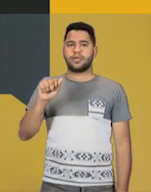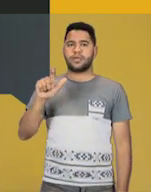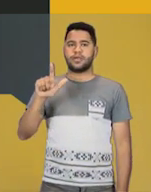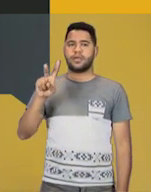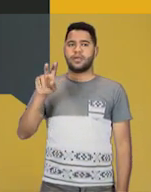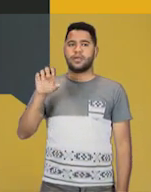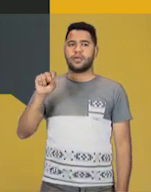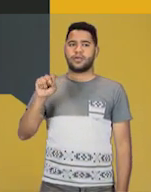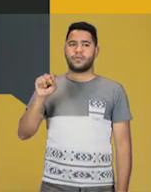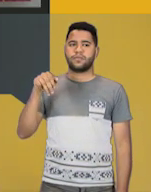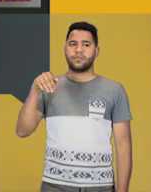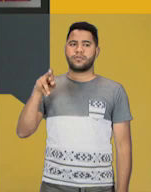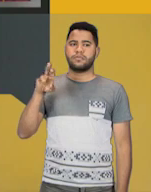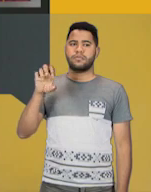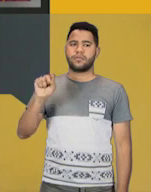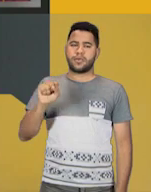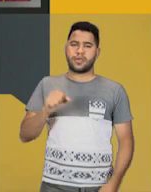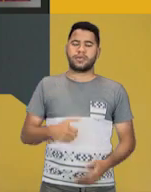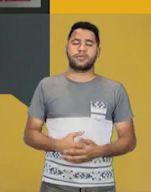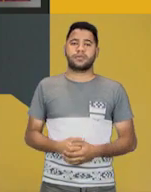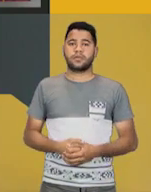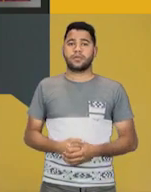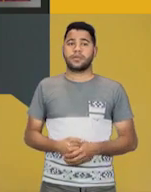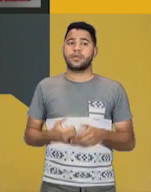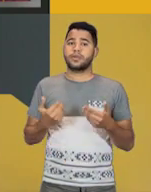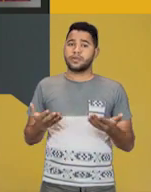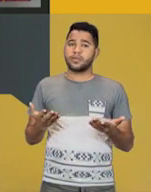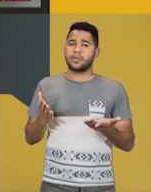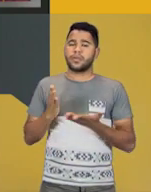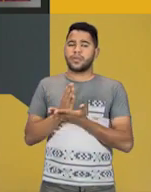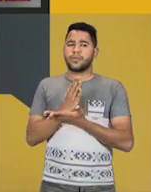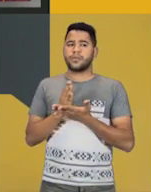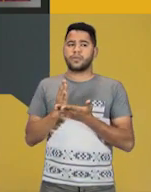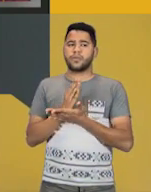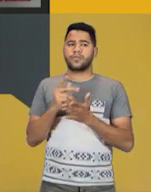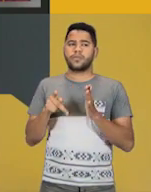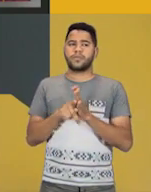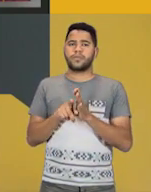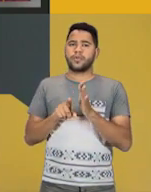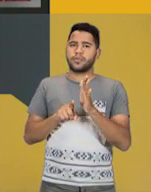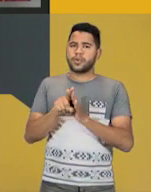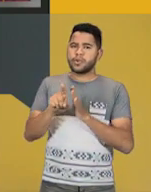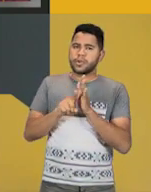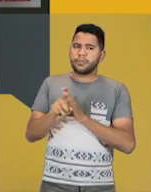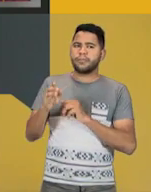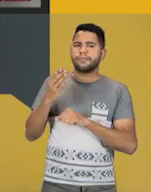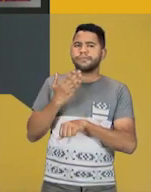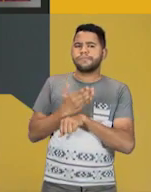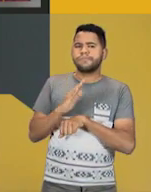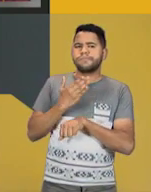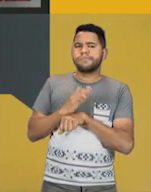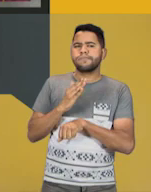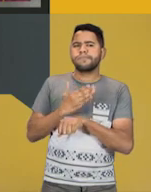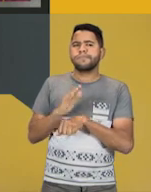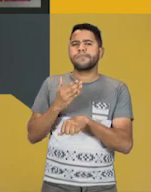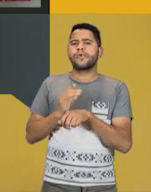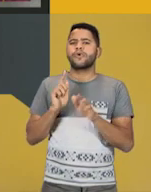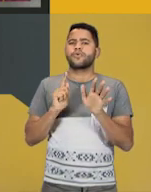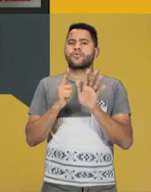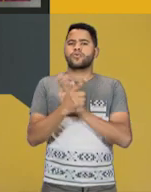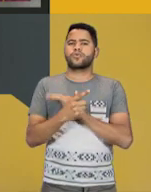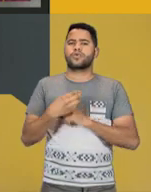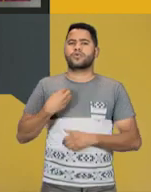a primeira, que é o nome da obra, né? Então, vamos fazer algumas W8 questions pra treinar aí o gênero